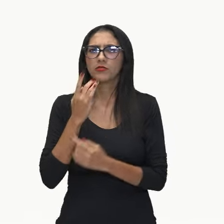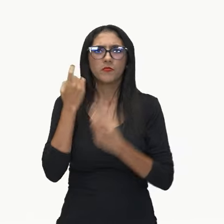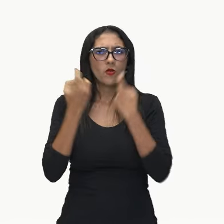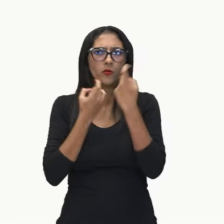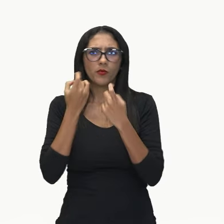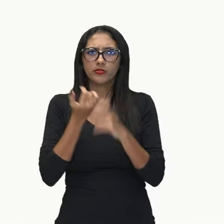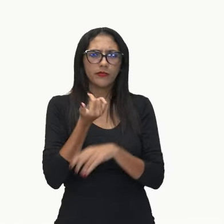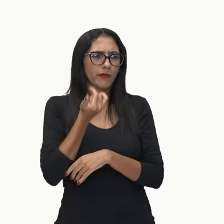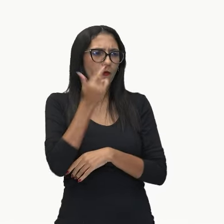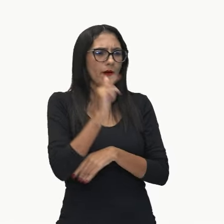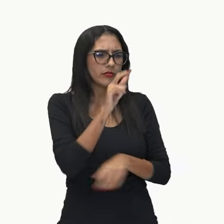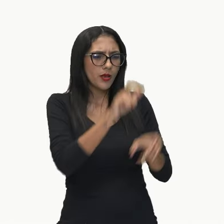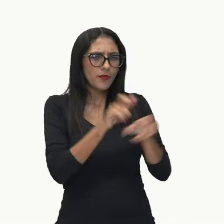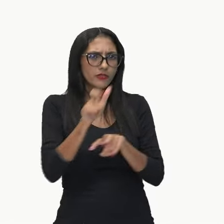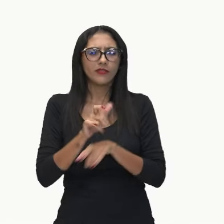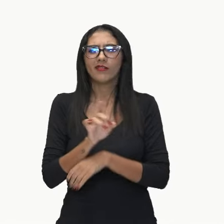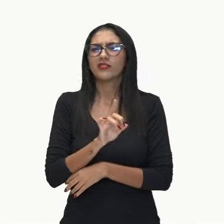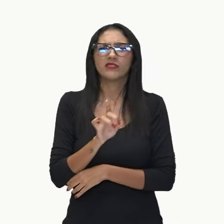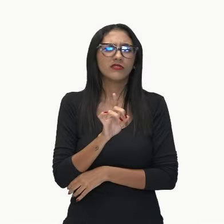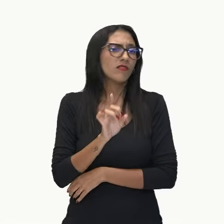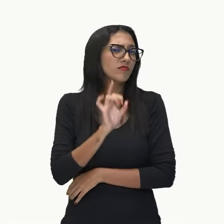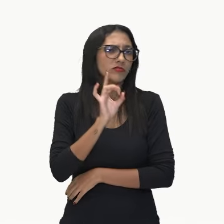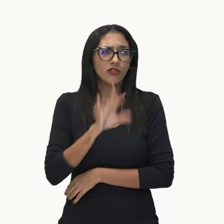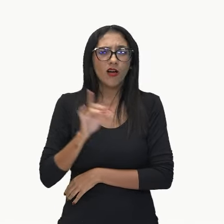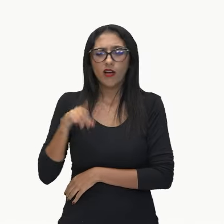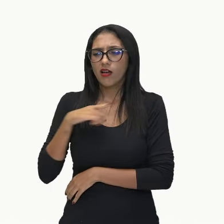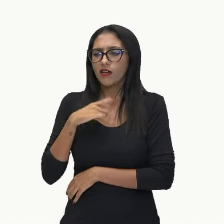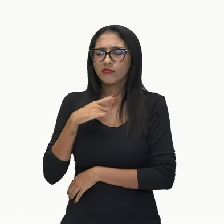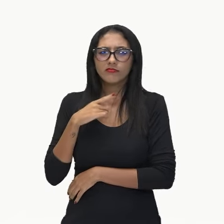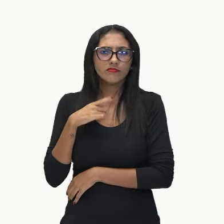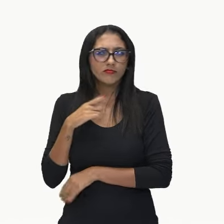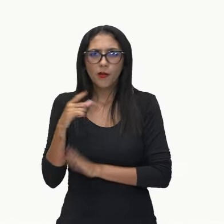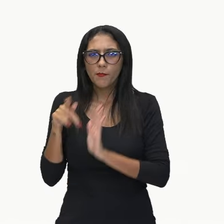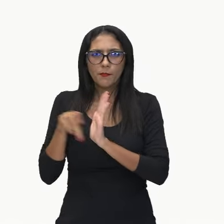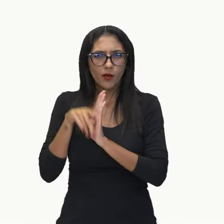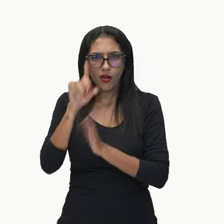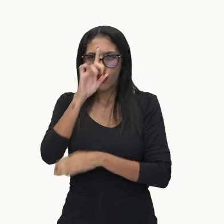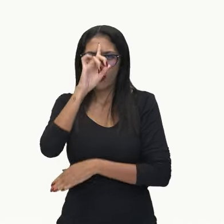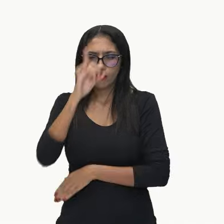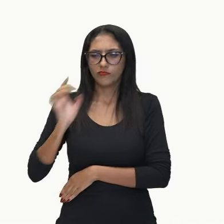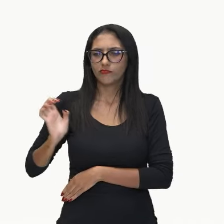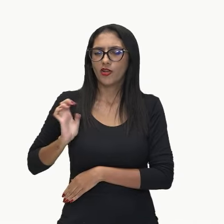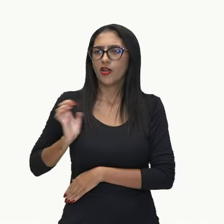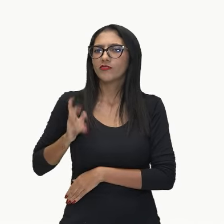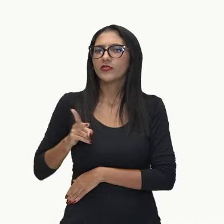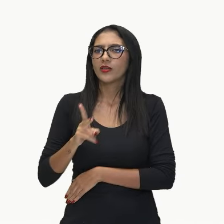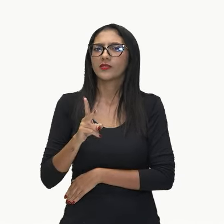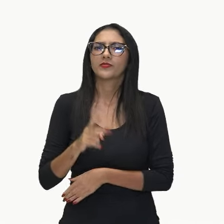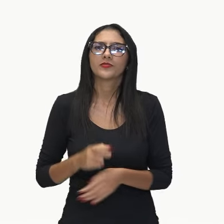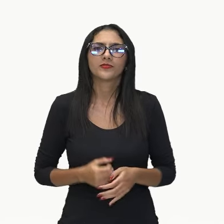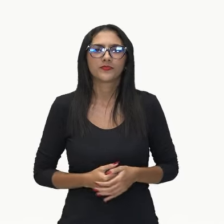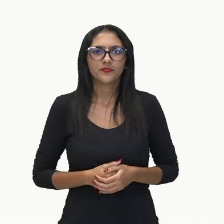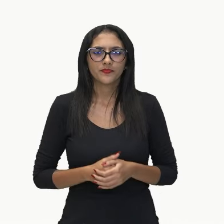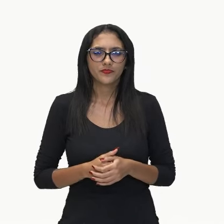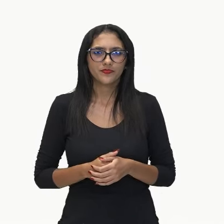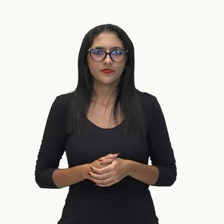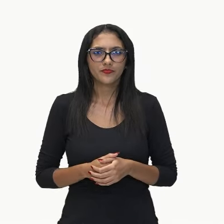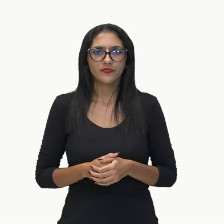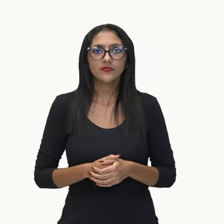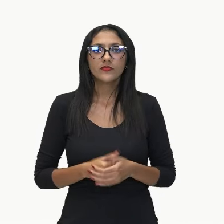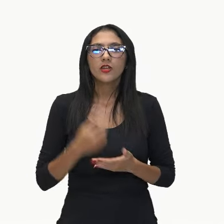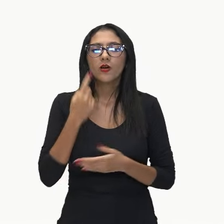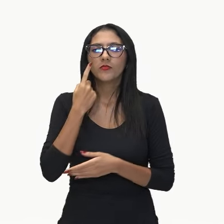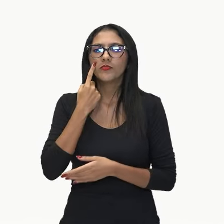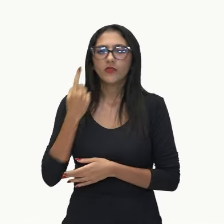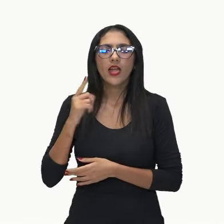os trabalhadores, os artistas, por exemplo, talvez seria essa uma ideia. A digestão bem feita é de São Paulo. Então notem que ele